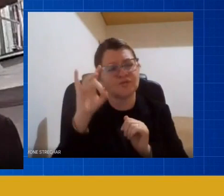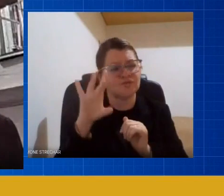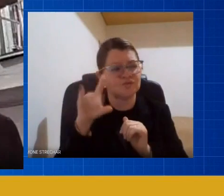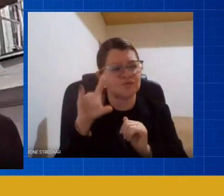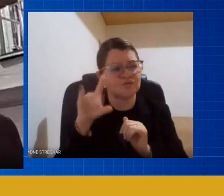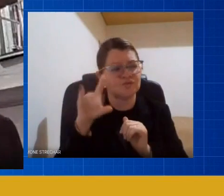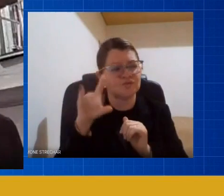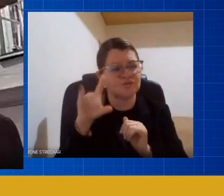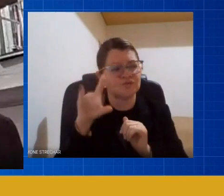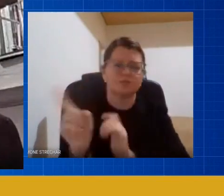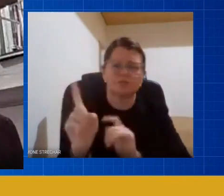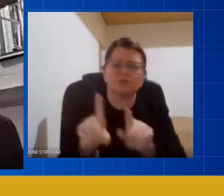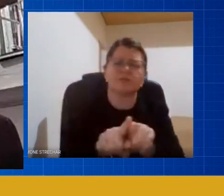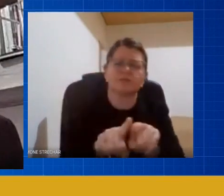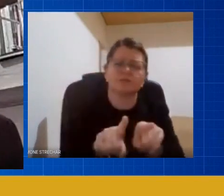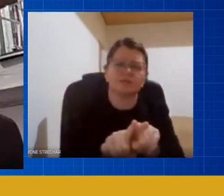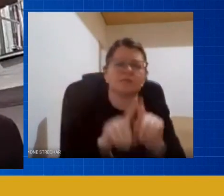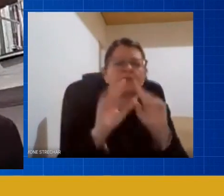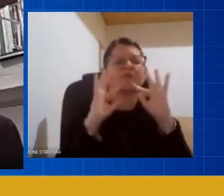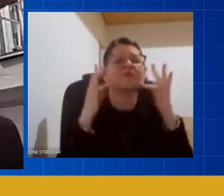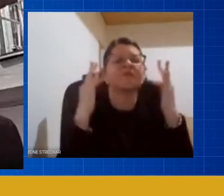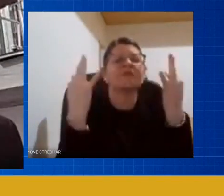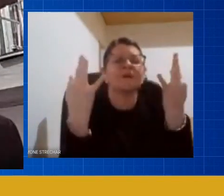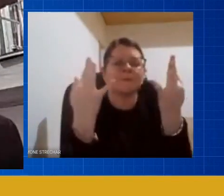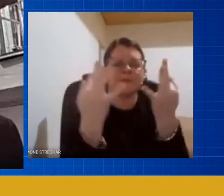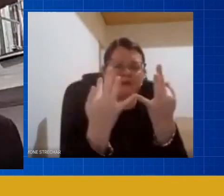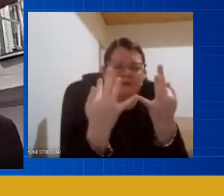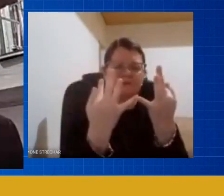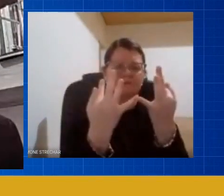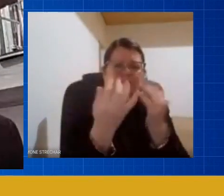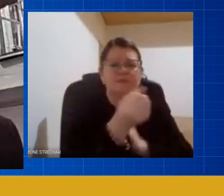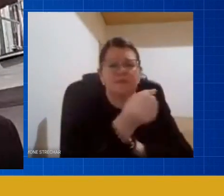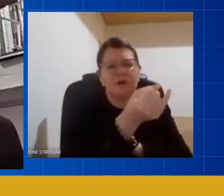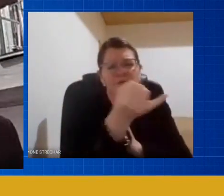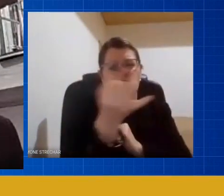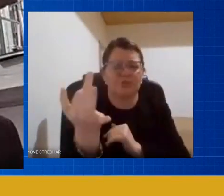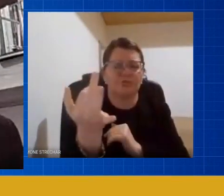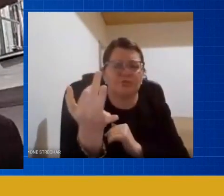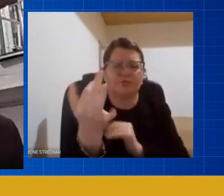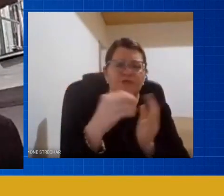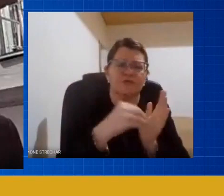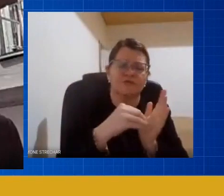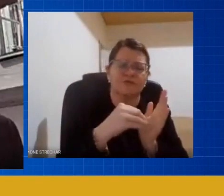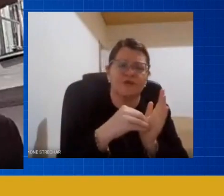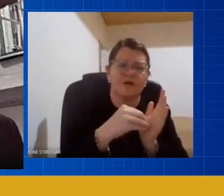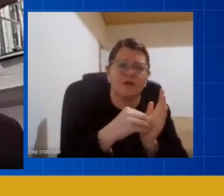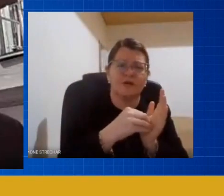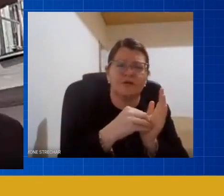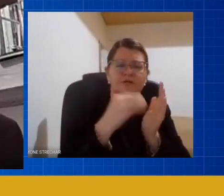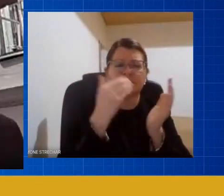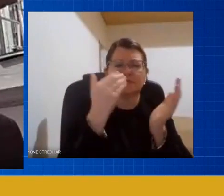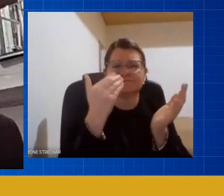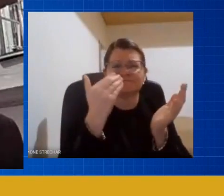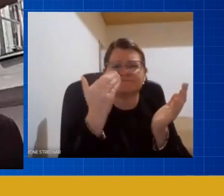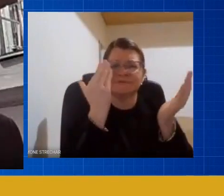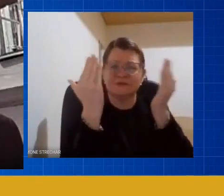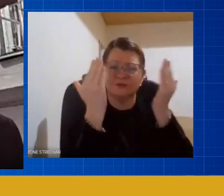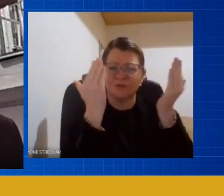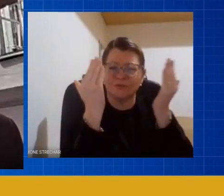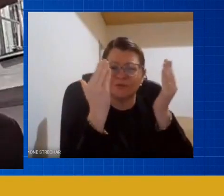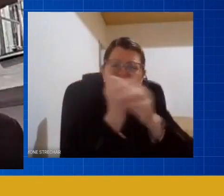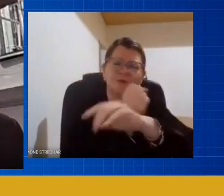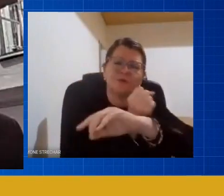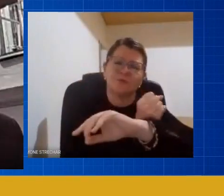pega alguns lares com um pouco menos de estrutura emocional psicológica é importante que nós